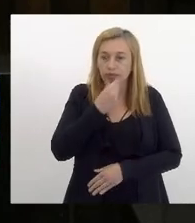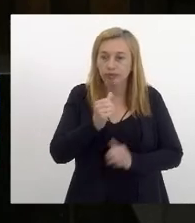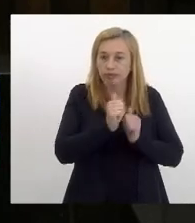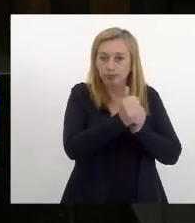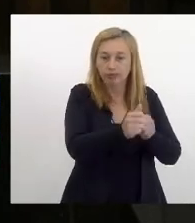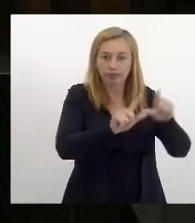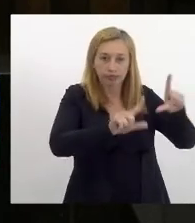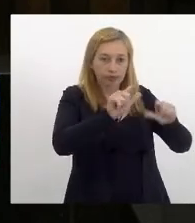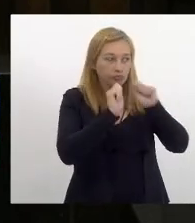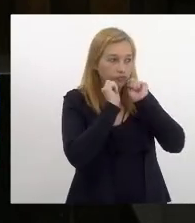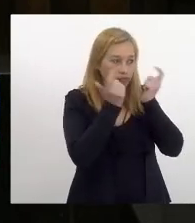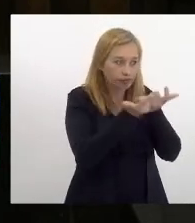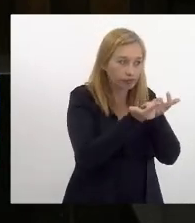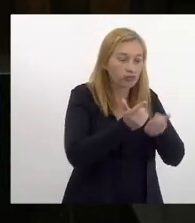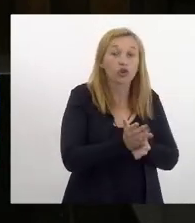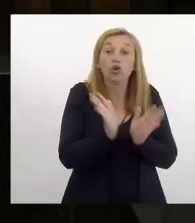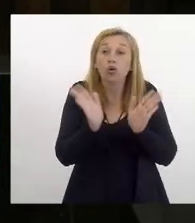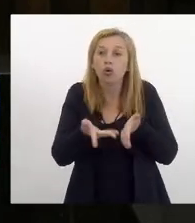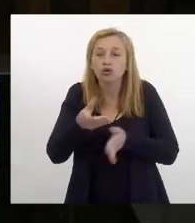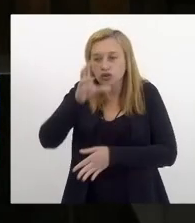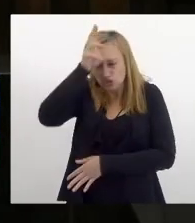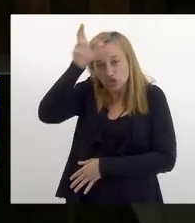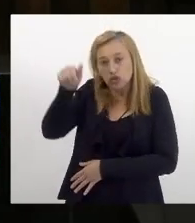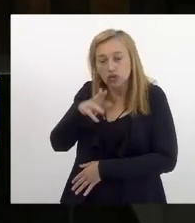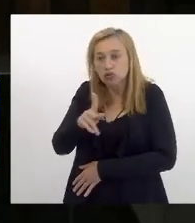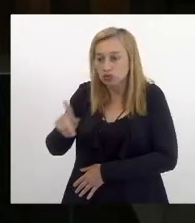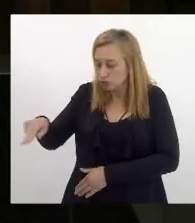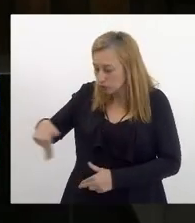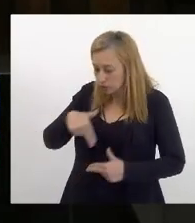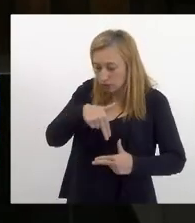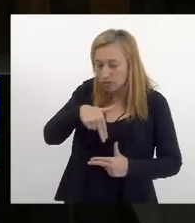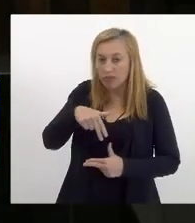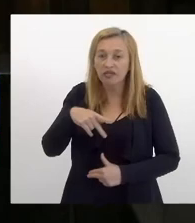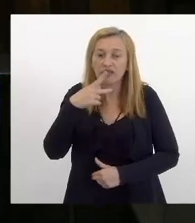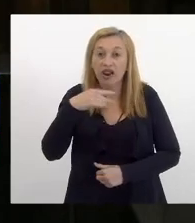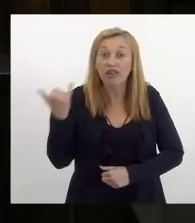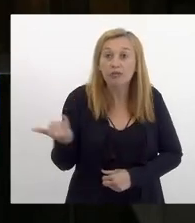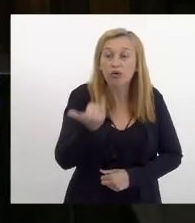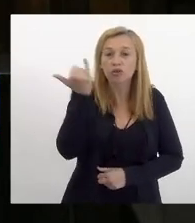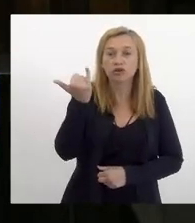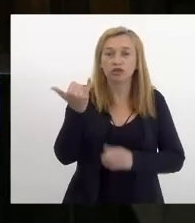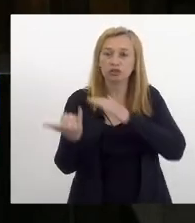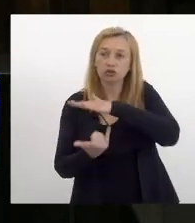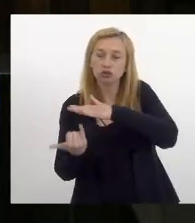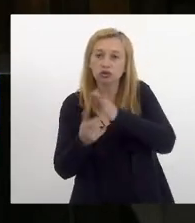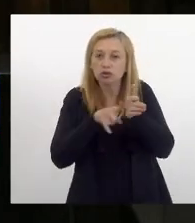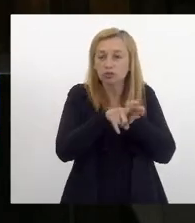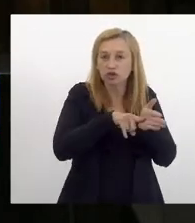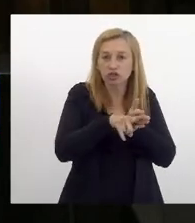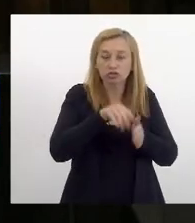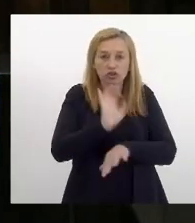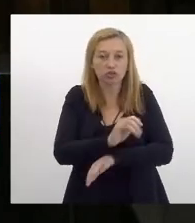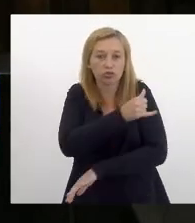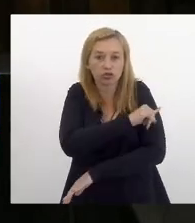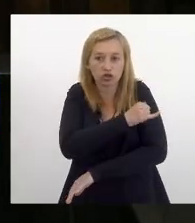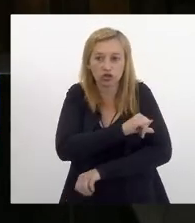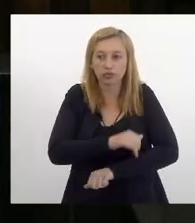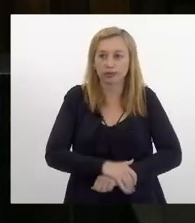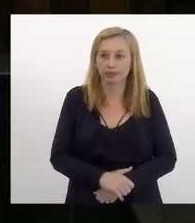Alerja hoje dia jovem à tribuna para falar sobre uma importante instituição de pesquisa do estado do Rio de Janeiro